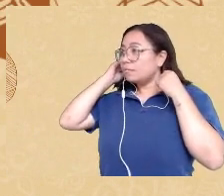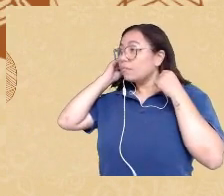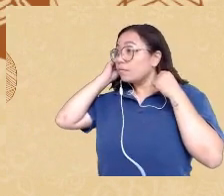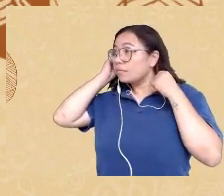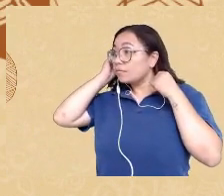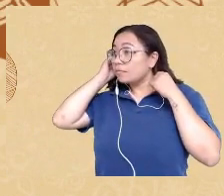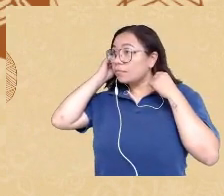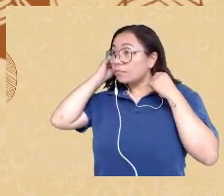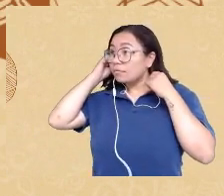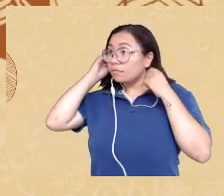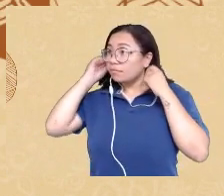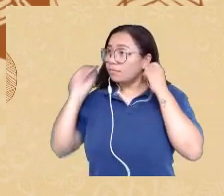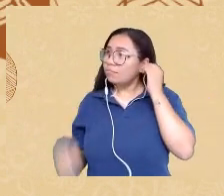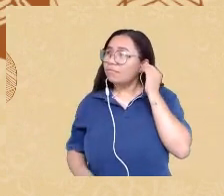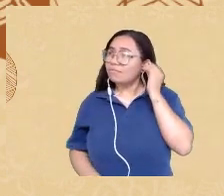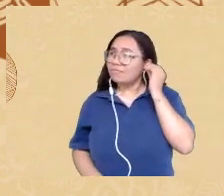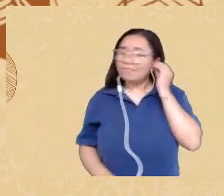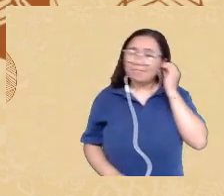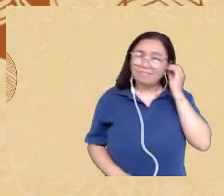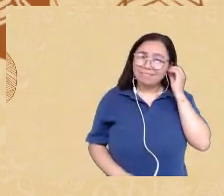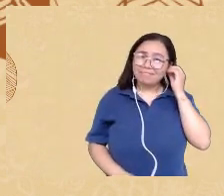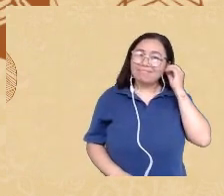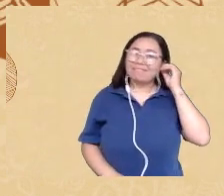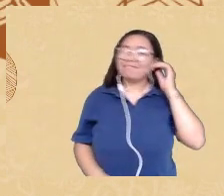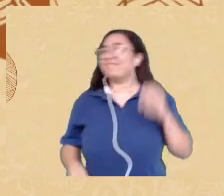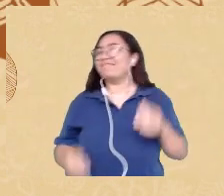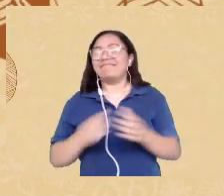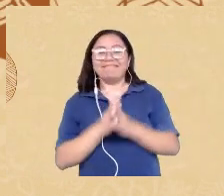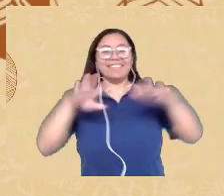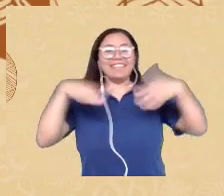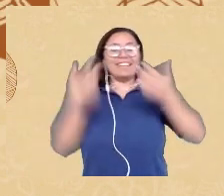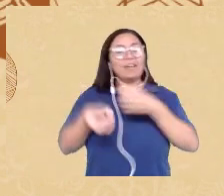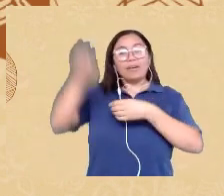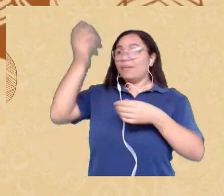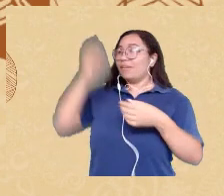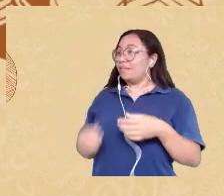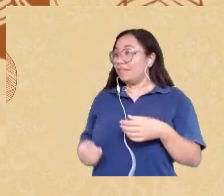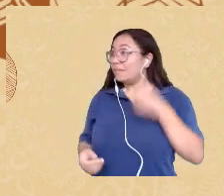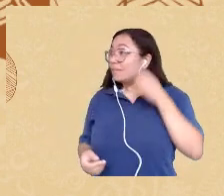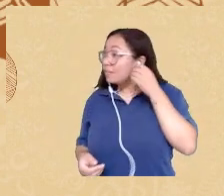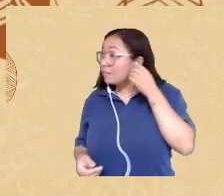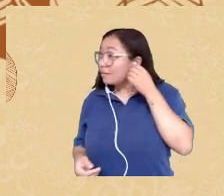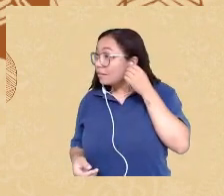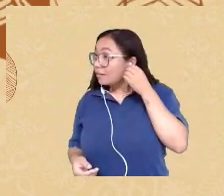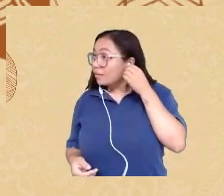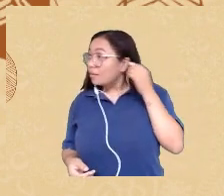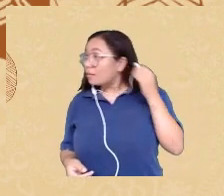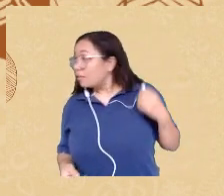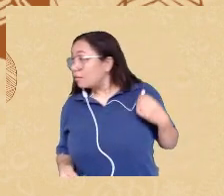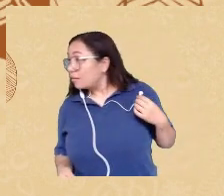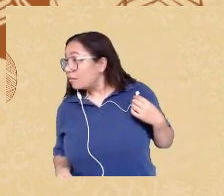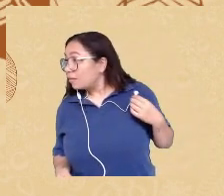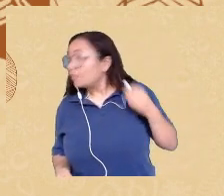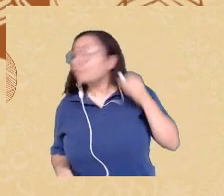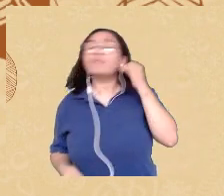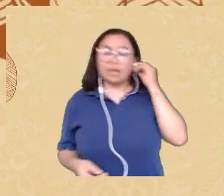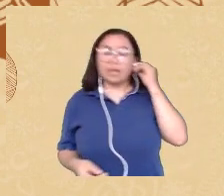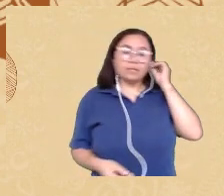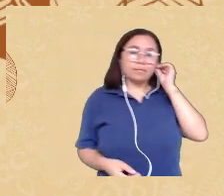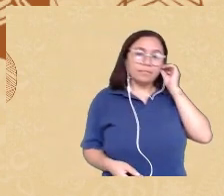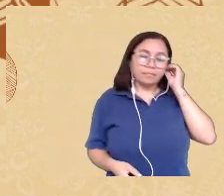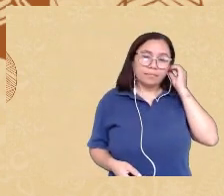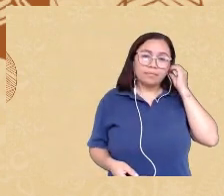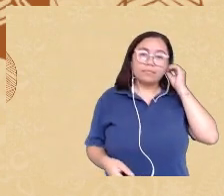como eu disse para vocês lá no início da minha fala de acordo com a frequência da palavra quanto mais ela se